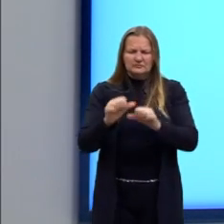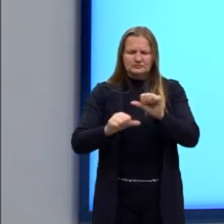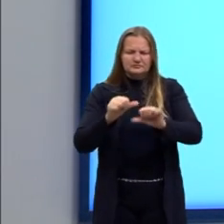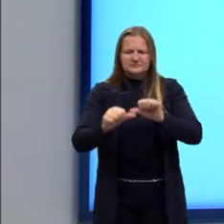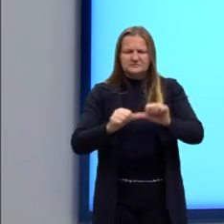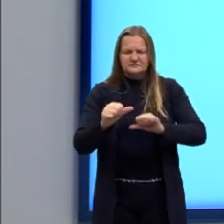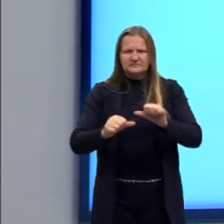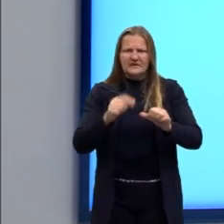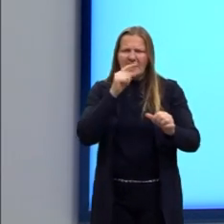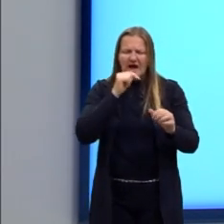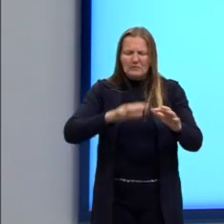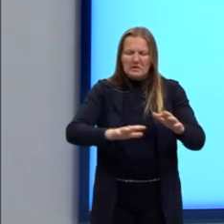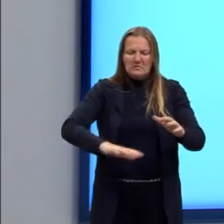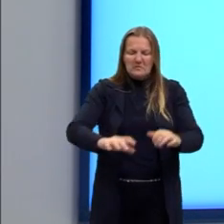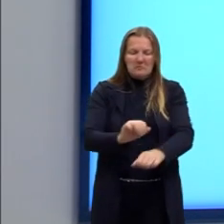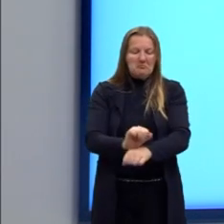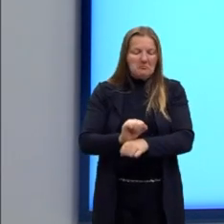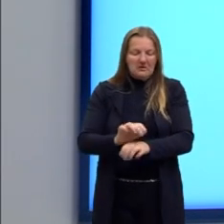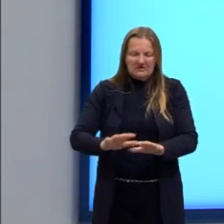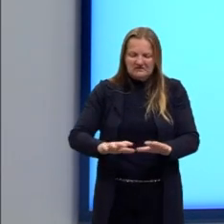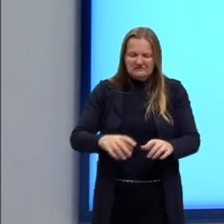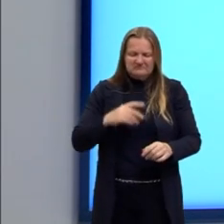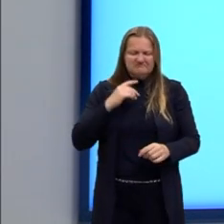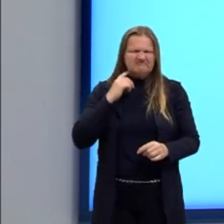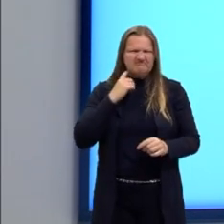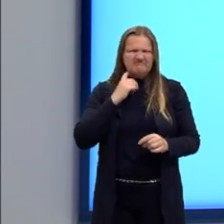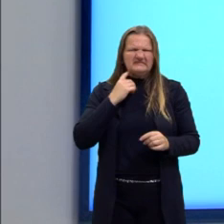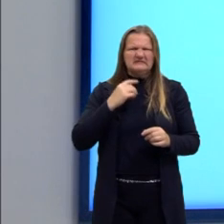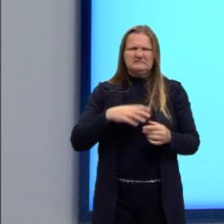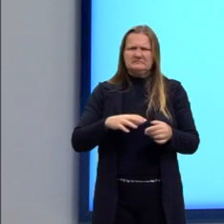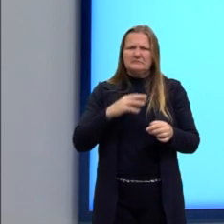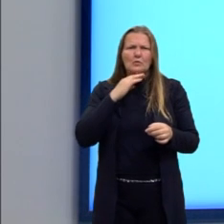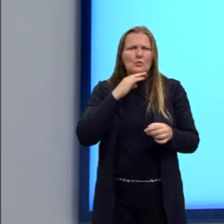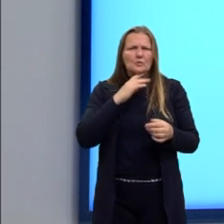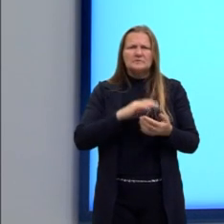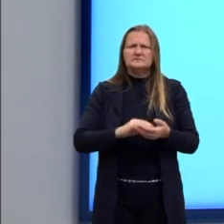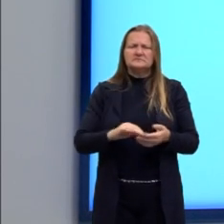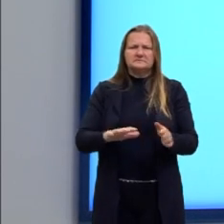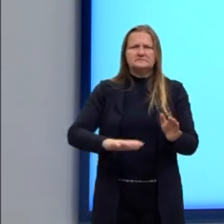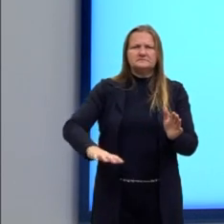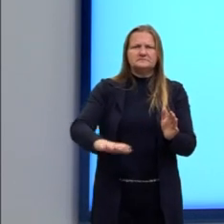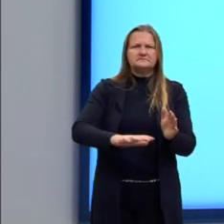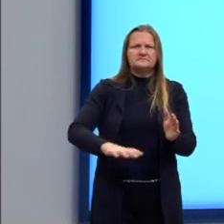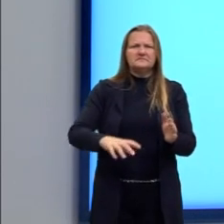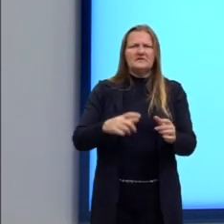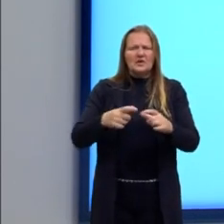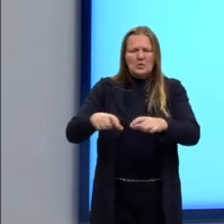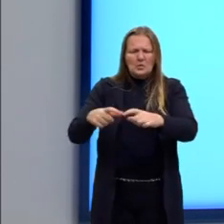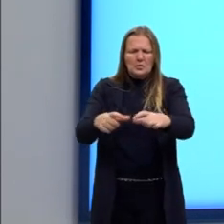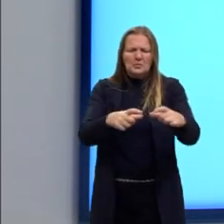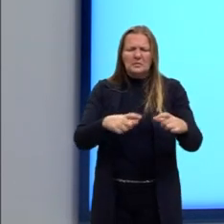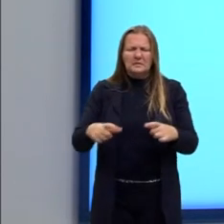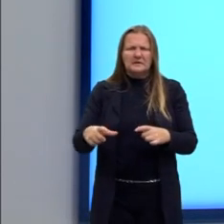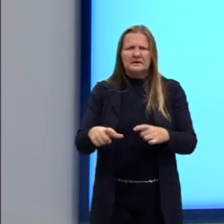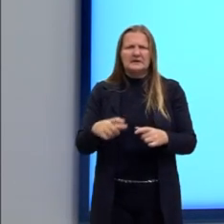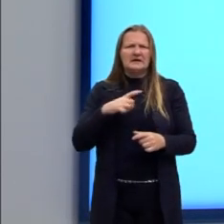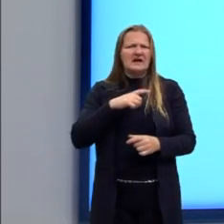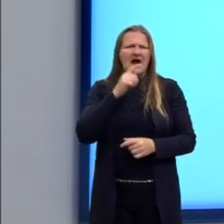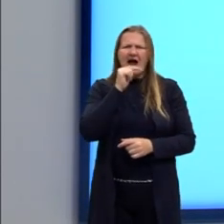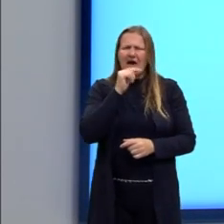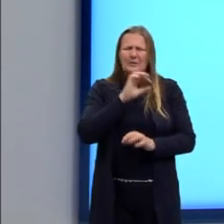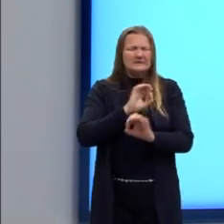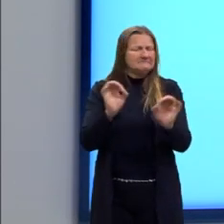se reproduzir, coloca os ovos lá, certo? Então, principalmente, né? Locais onde possa ficar água